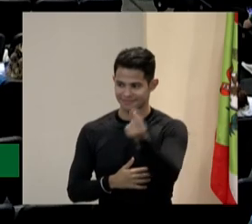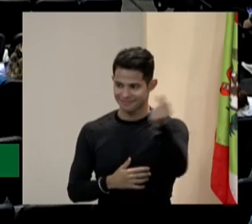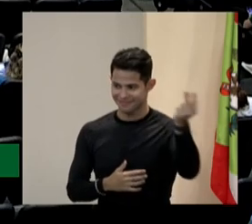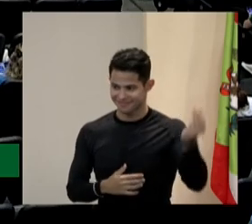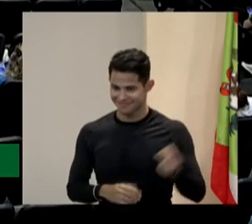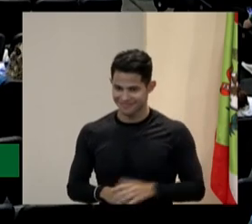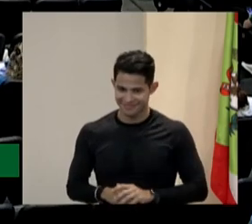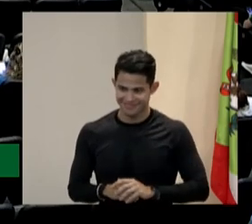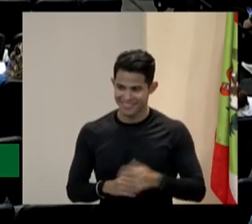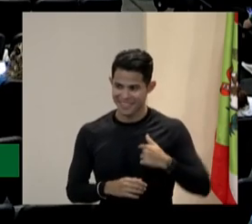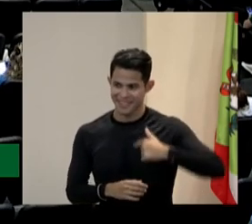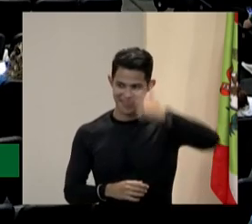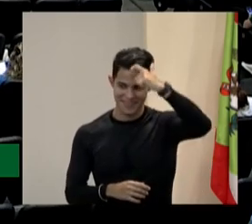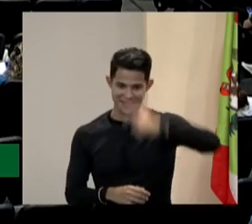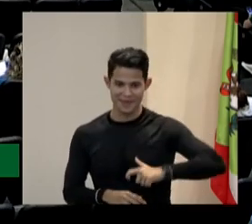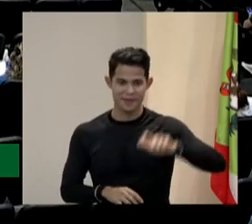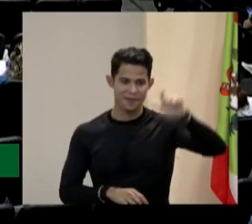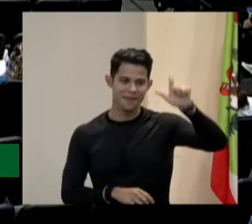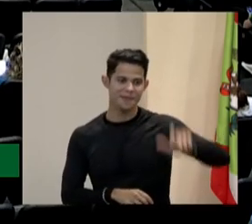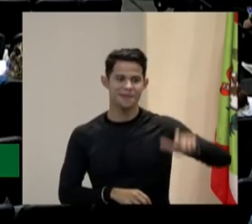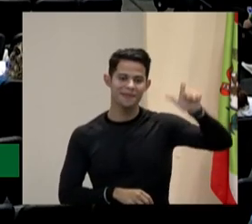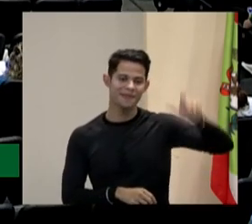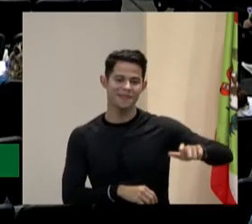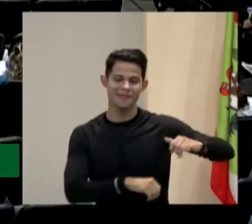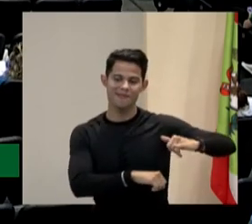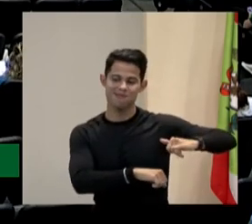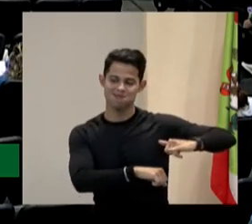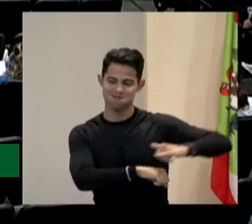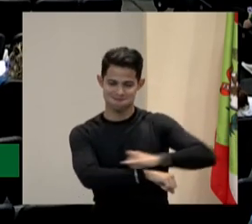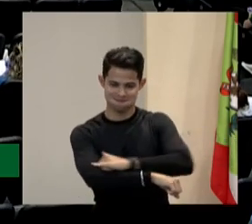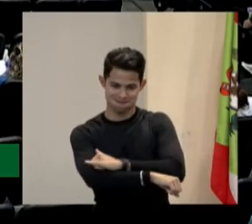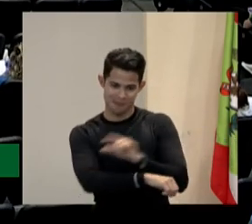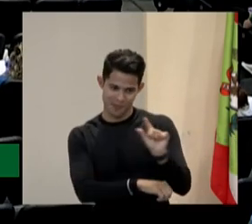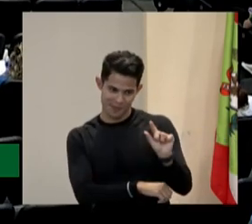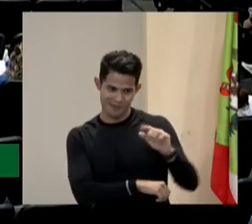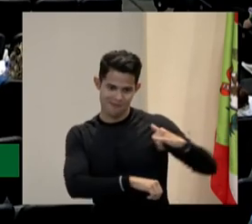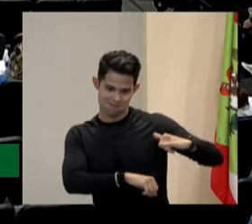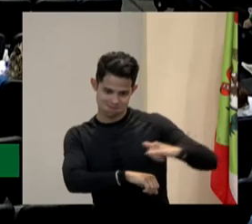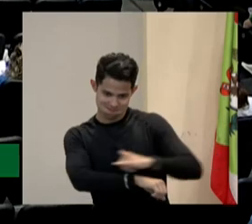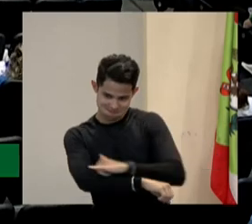Bom, eu sou uma pessoa gordinha, Diferente de todo mundo que falou que é gordo, eu sou gordinho.